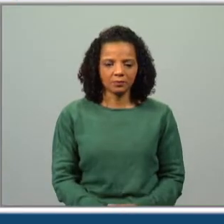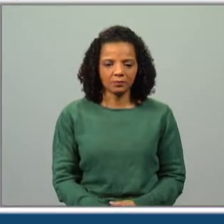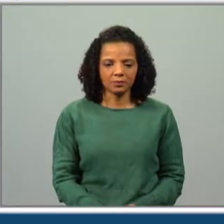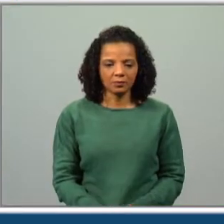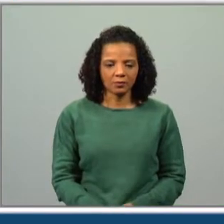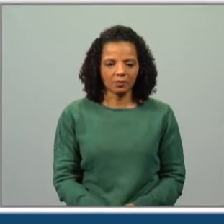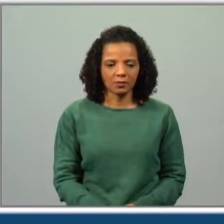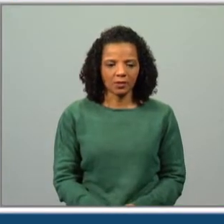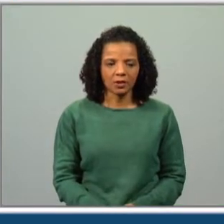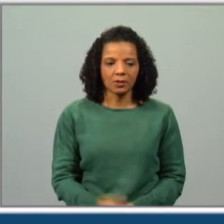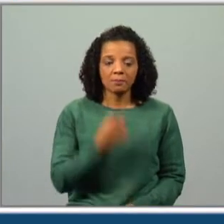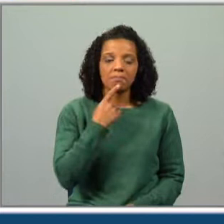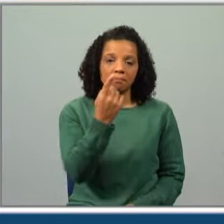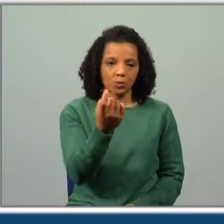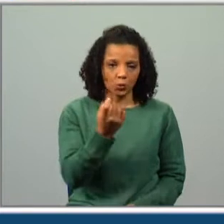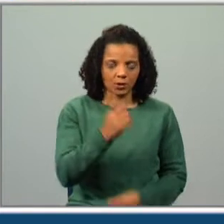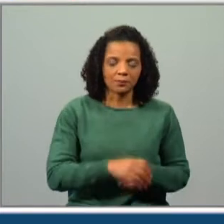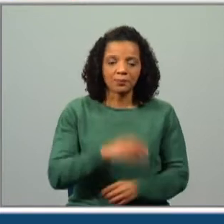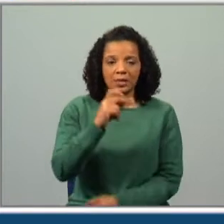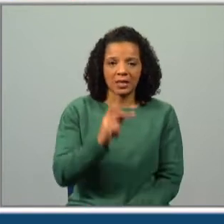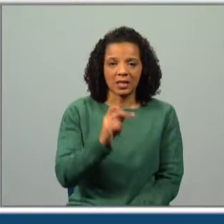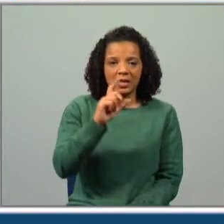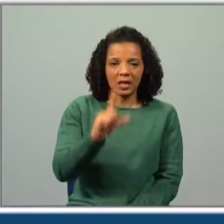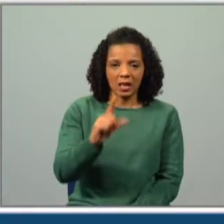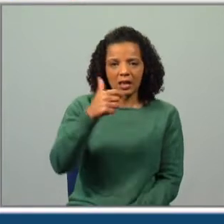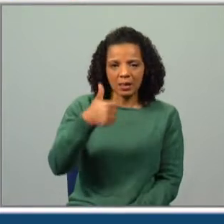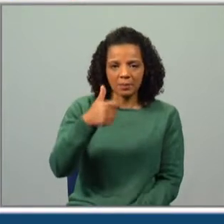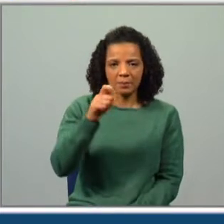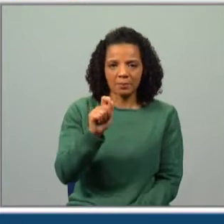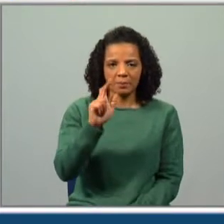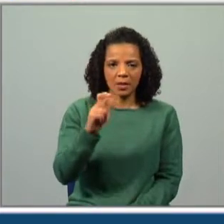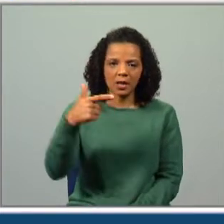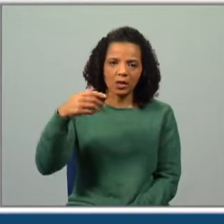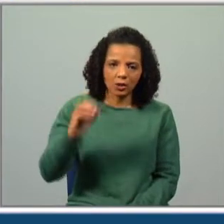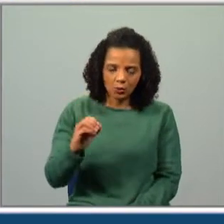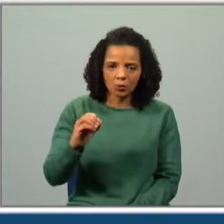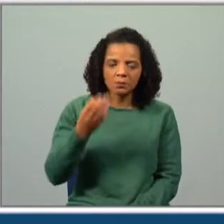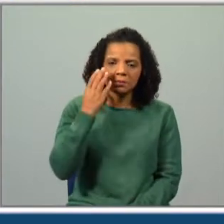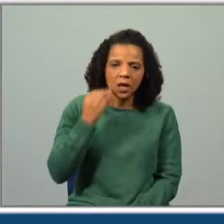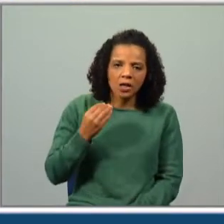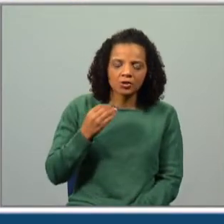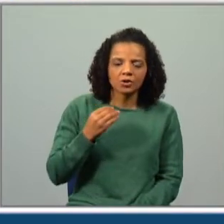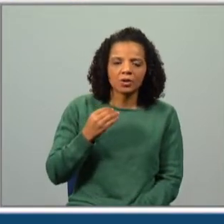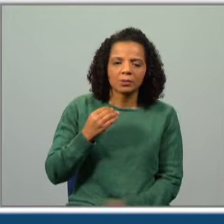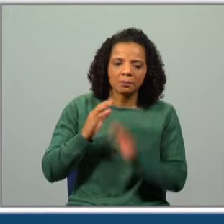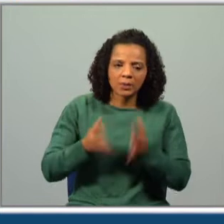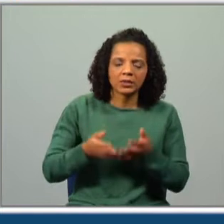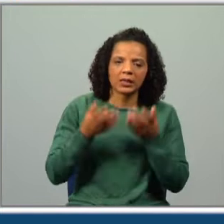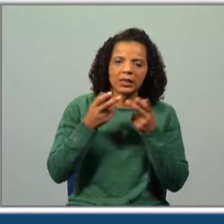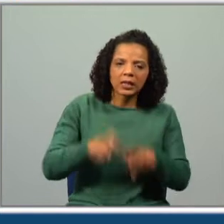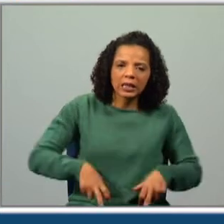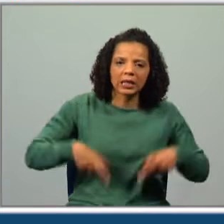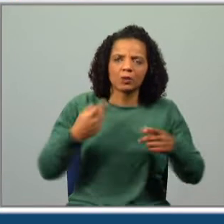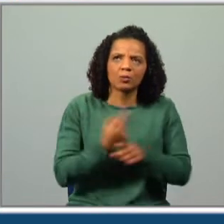Por que razão Alberto achava que tinha de ser riquíssimo? Então por que